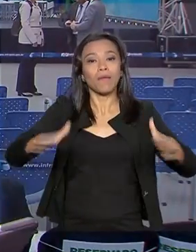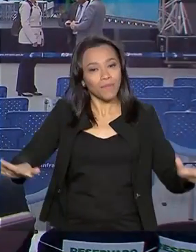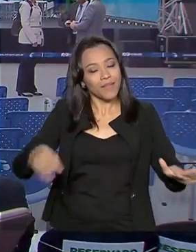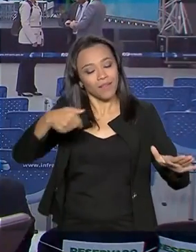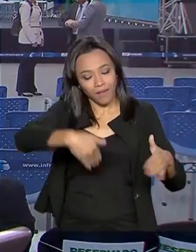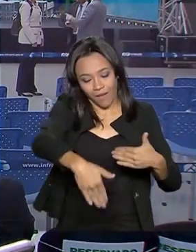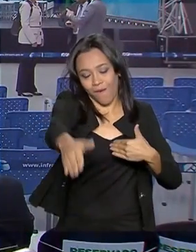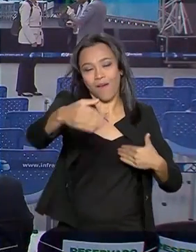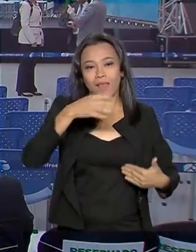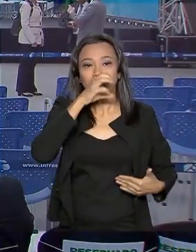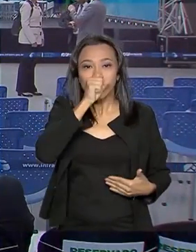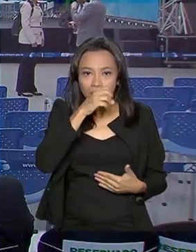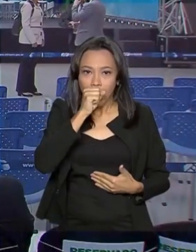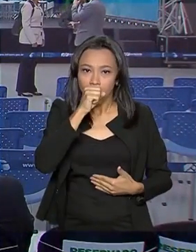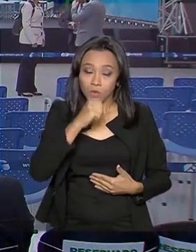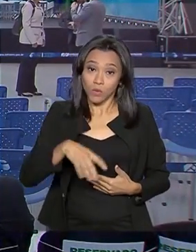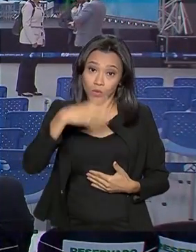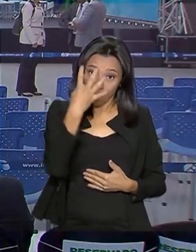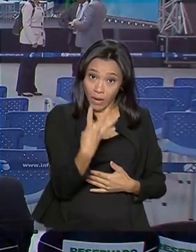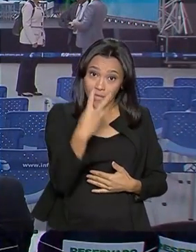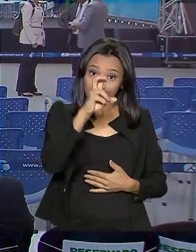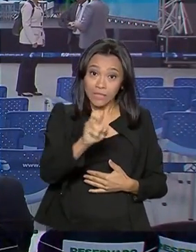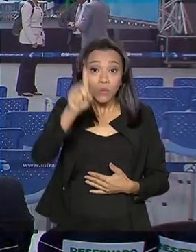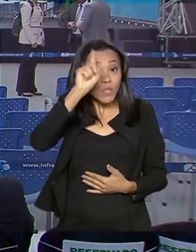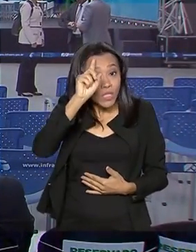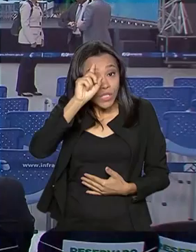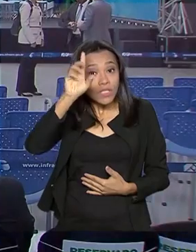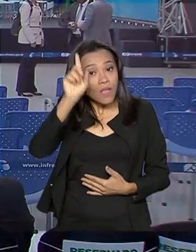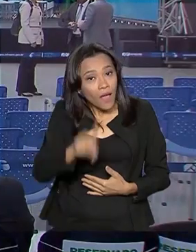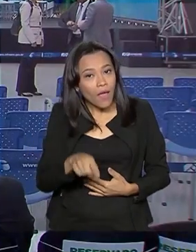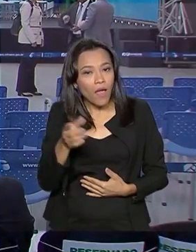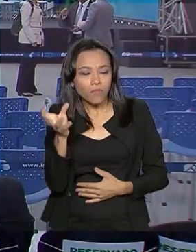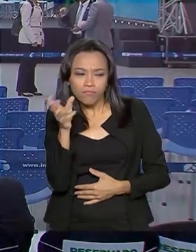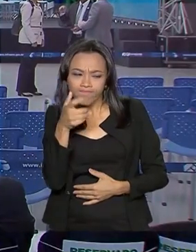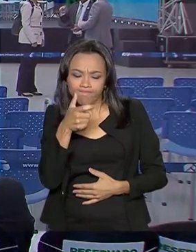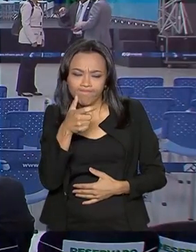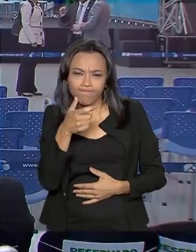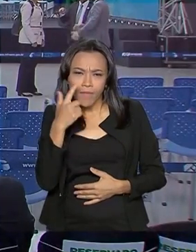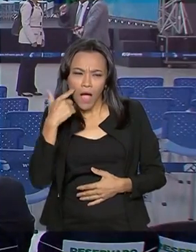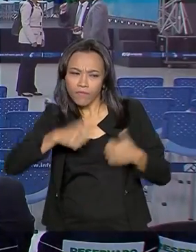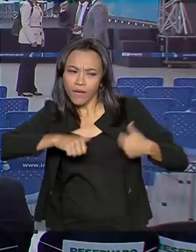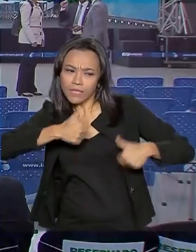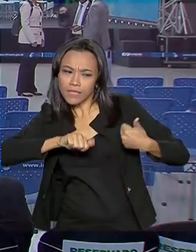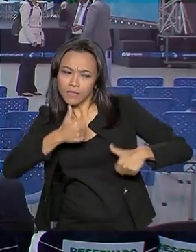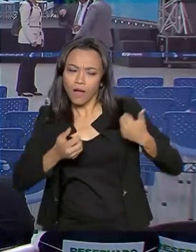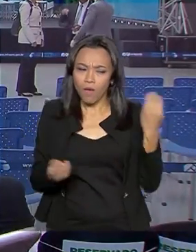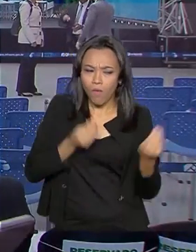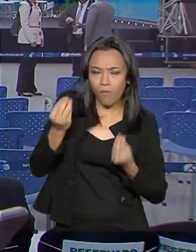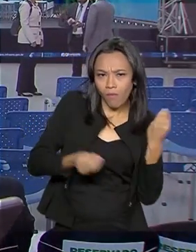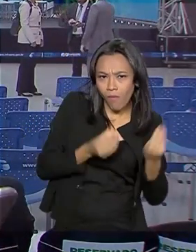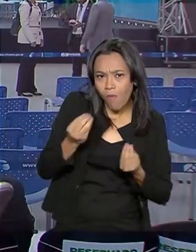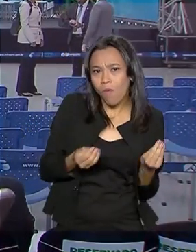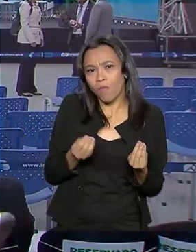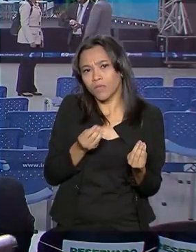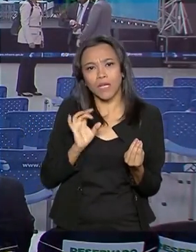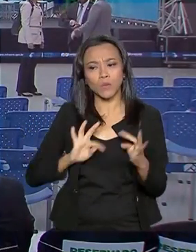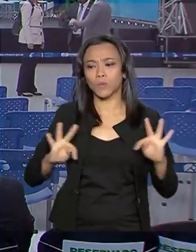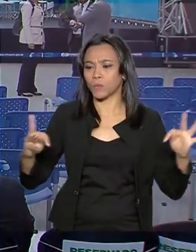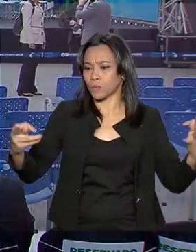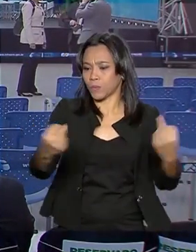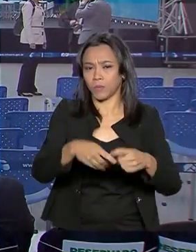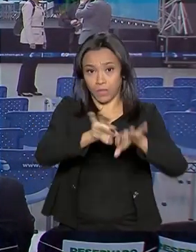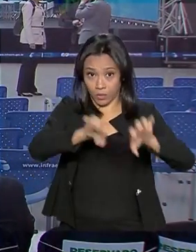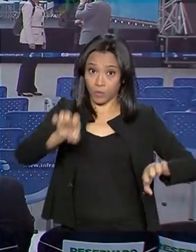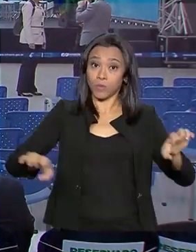neste sábado. Os primeiros 45 dias vão ser de operação assistida. A Infraero vai monitorar o funcionamento dos equipamentos e da